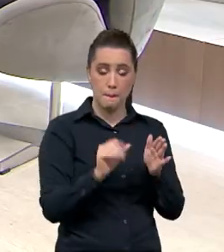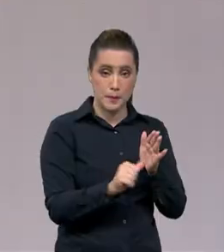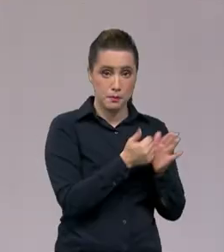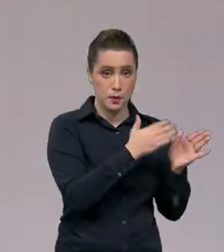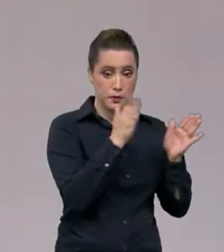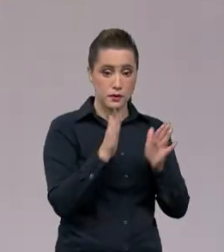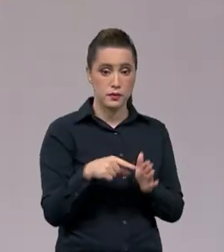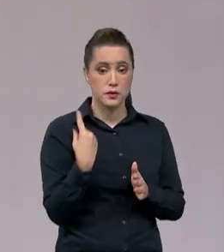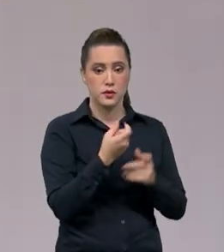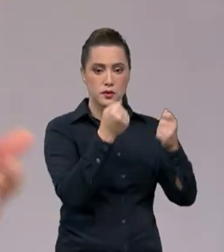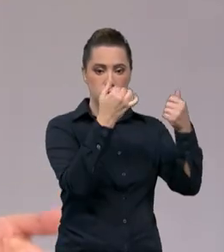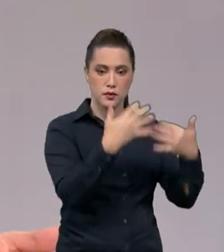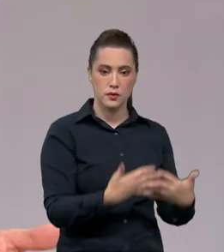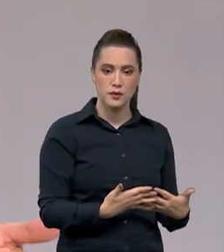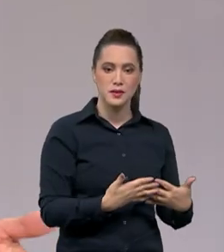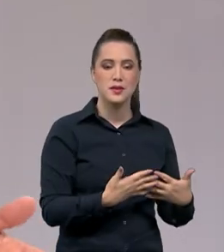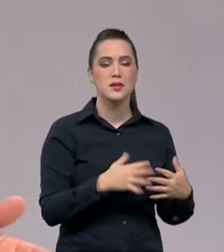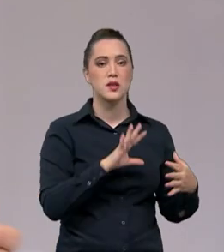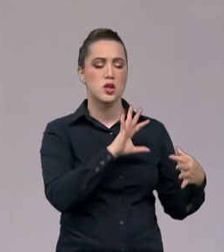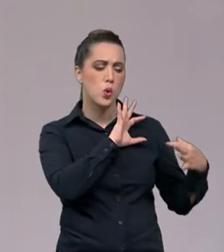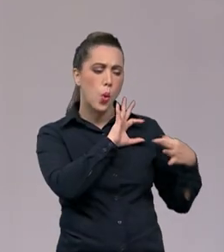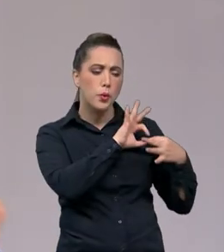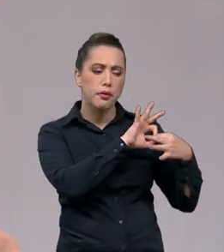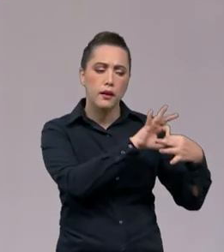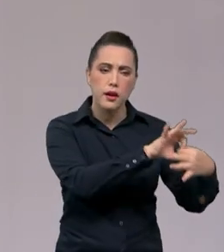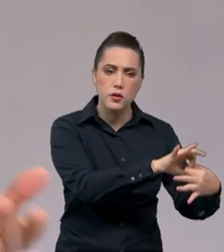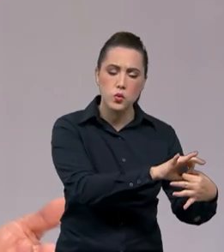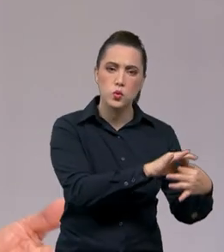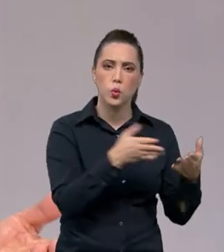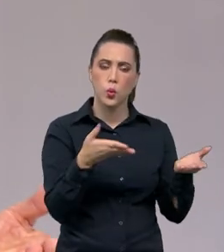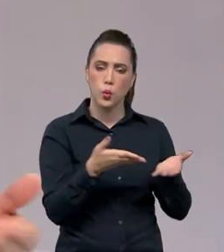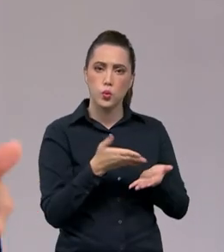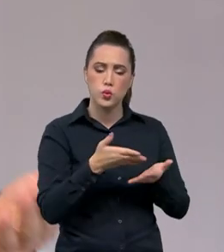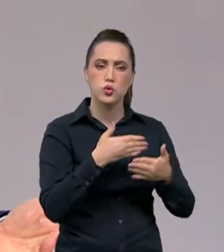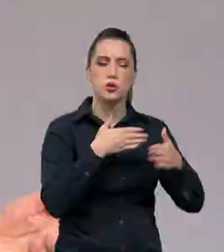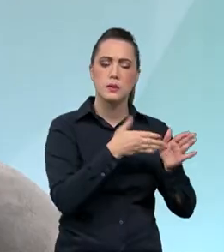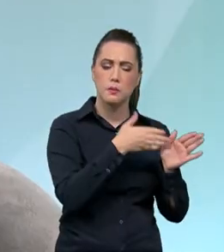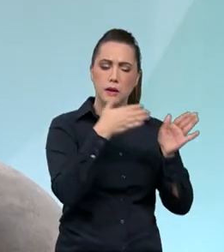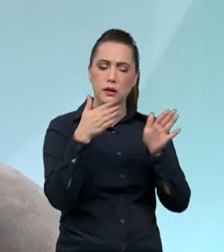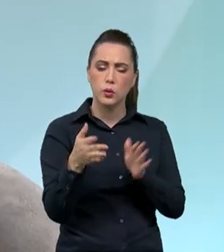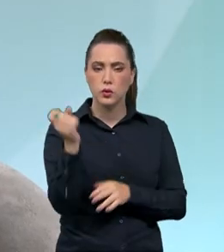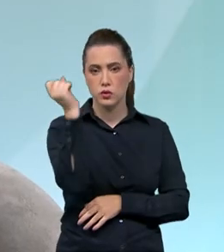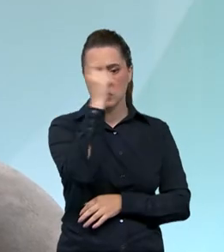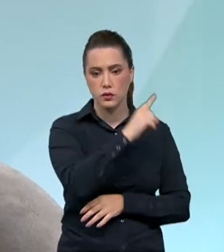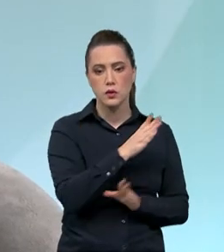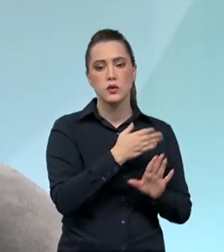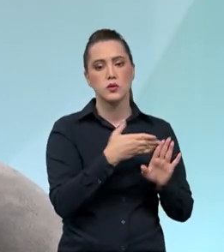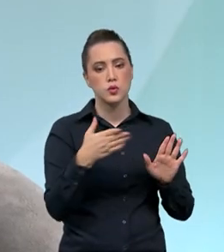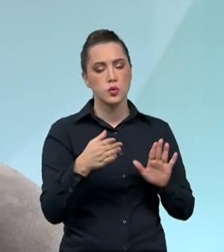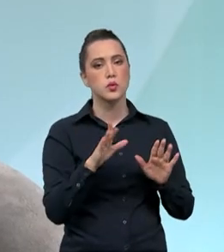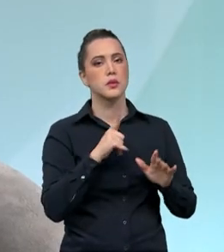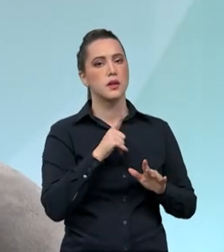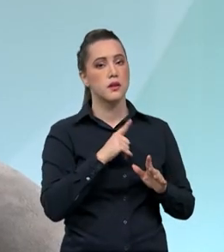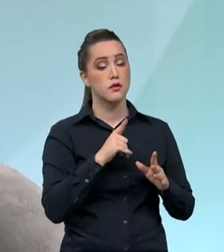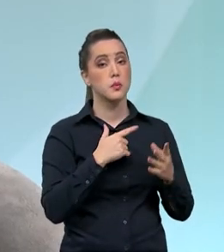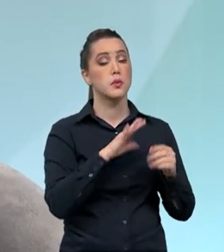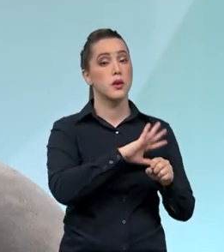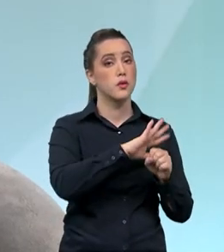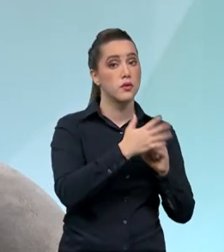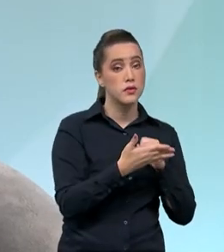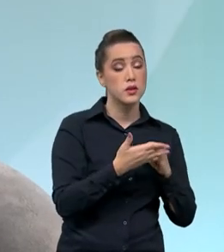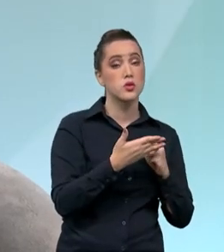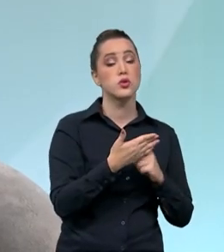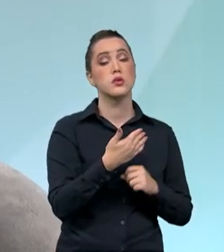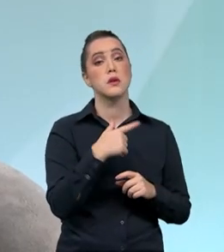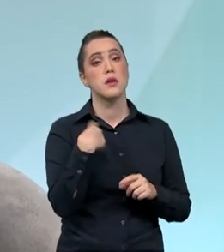falamos bastante sobre esse contexto atual, esse momento difícil que o setor passou com a pandemia de Covid-19.